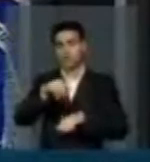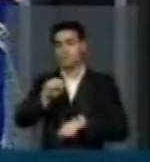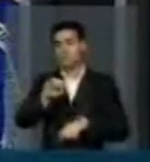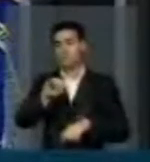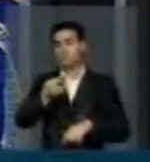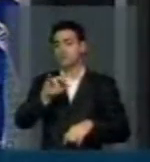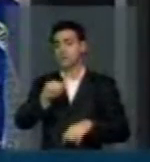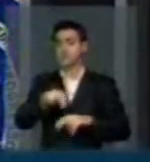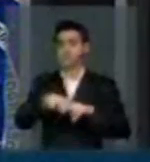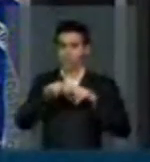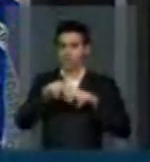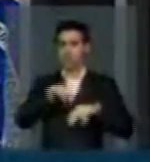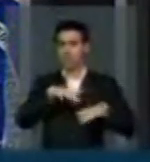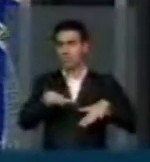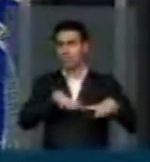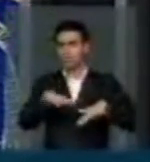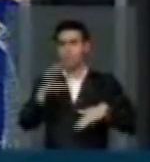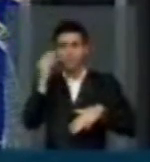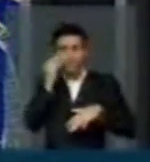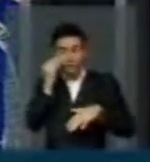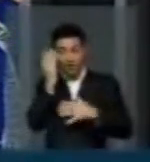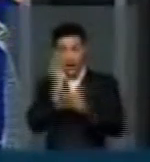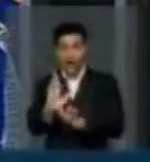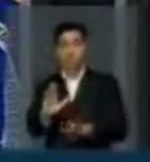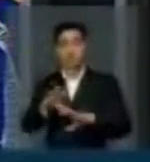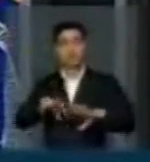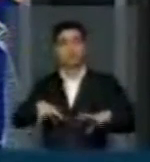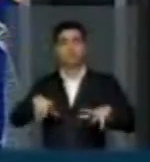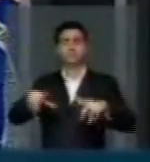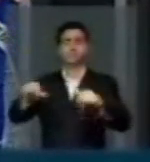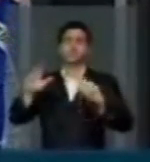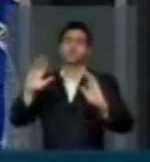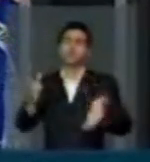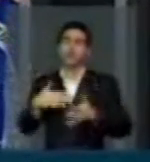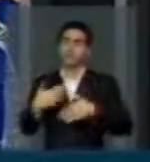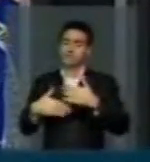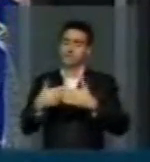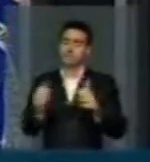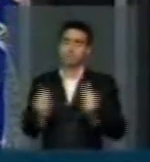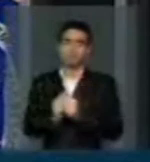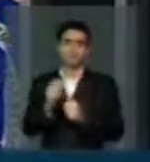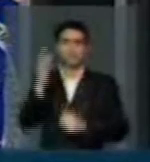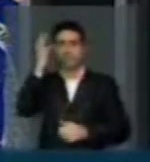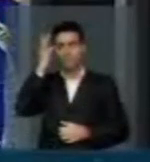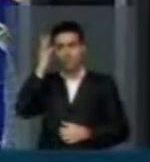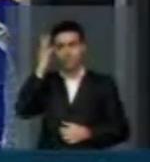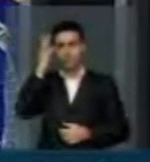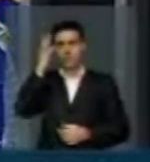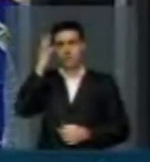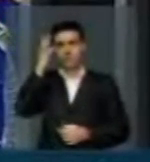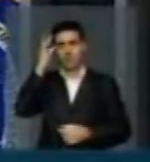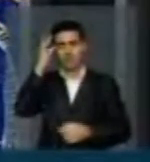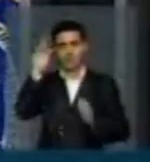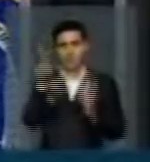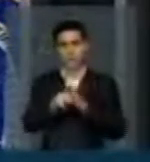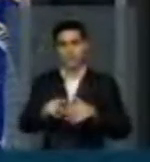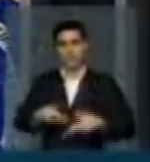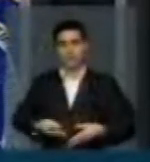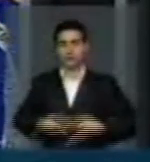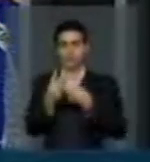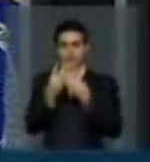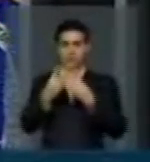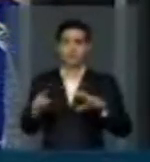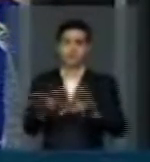movimento que parece tentar acabar com tudo aquilo que foi construído através da filosofia que vem dos judeus e do